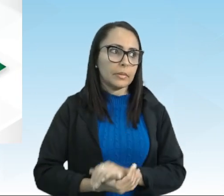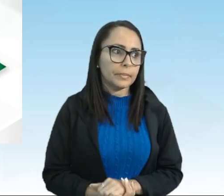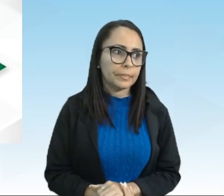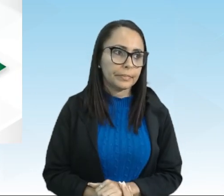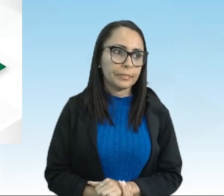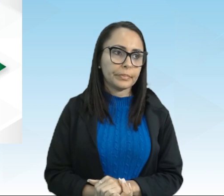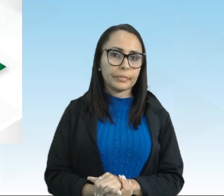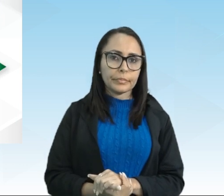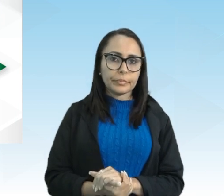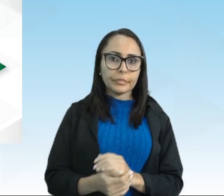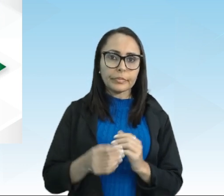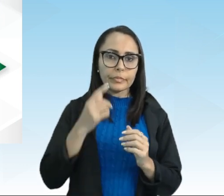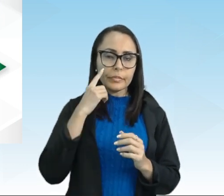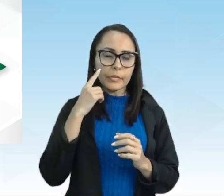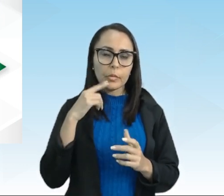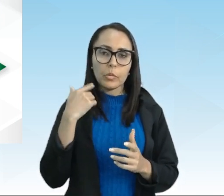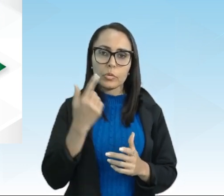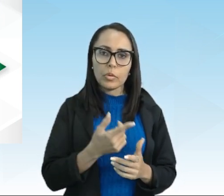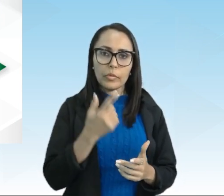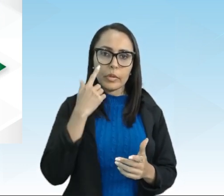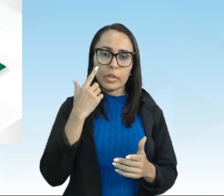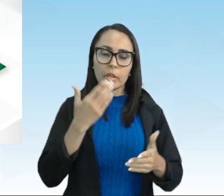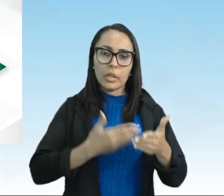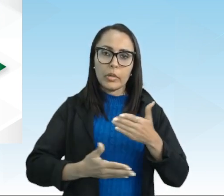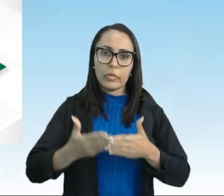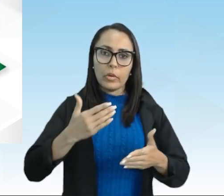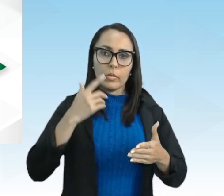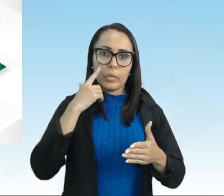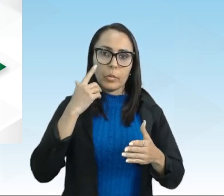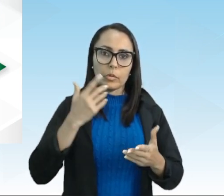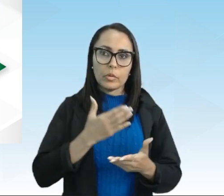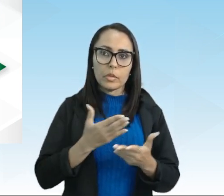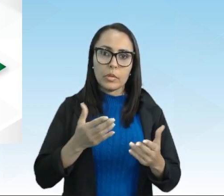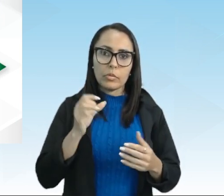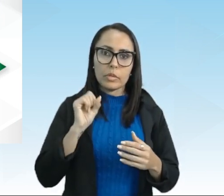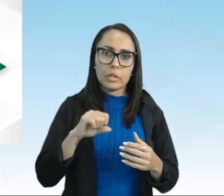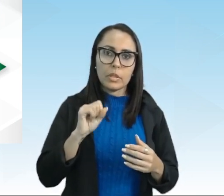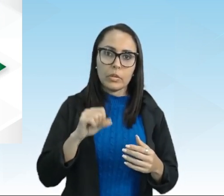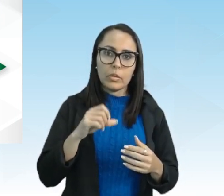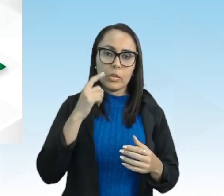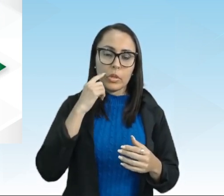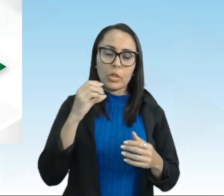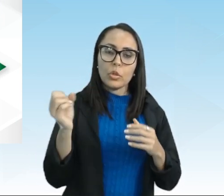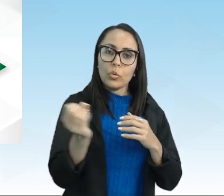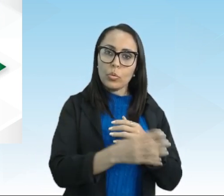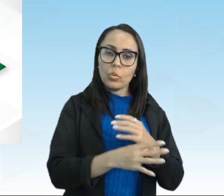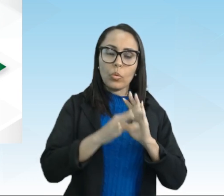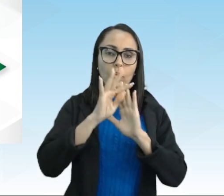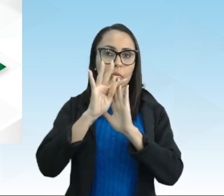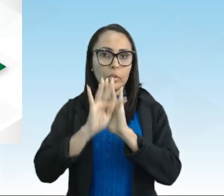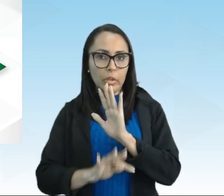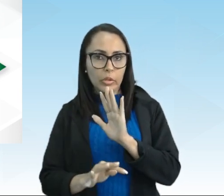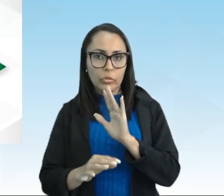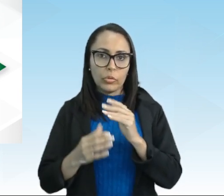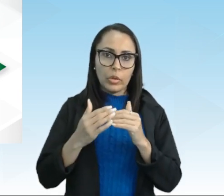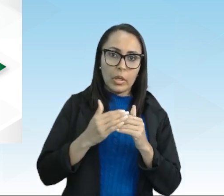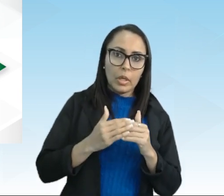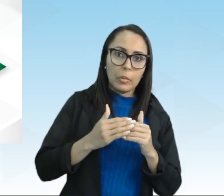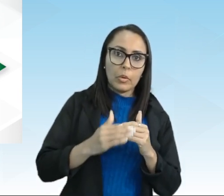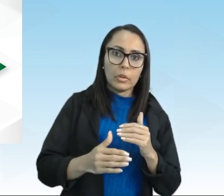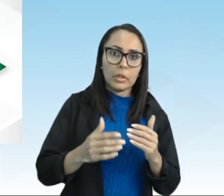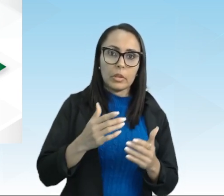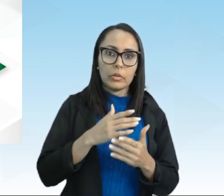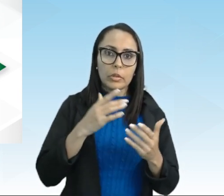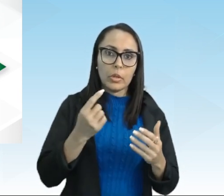retextualizar, por sua vez, envolve a produção de um novo texto a partir de um